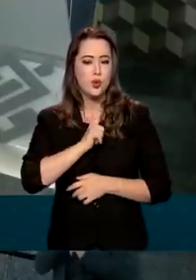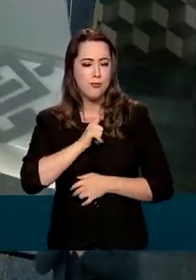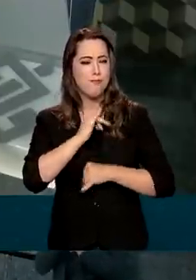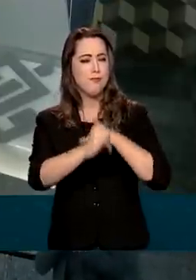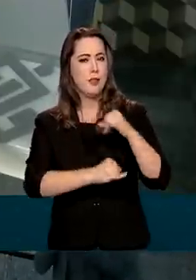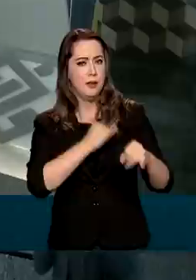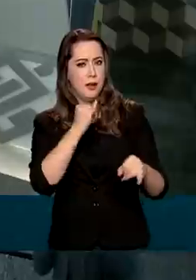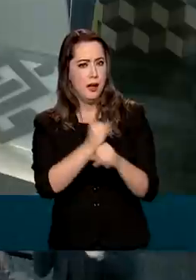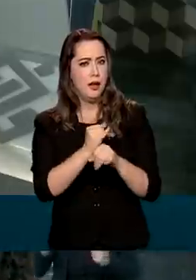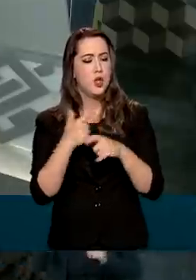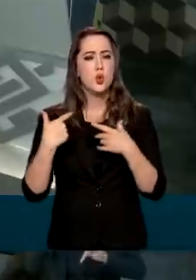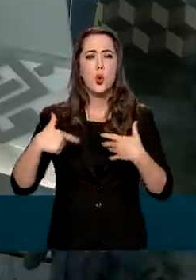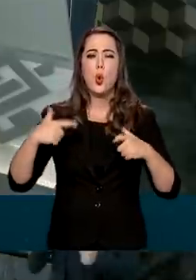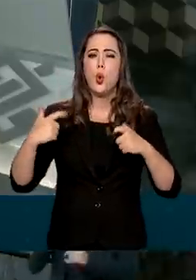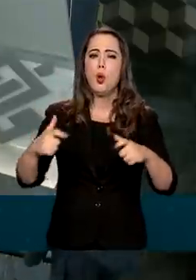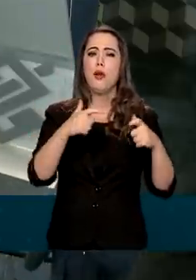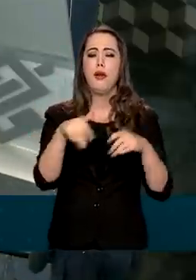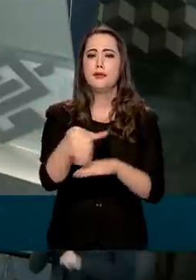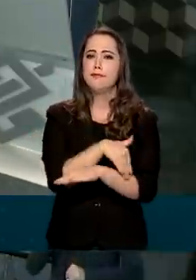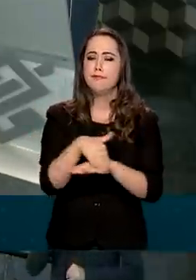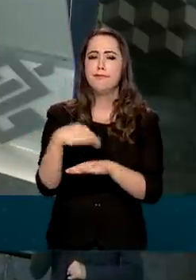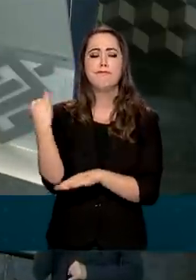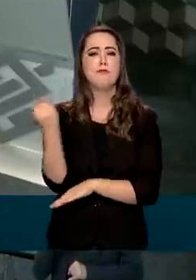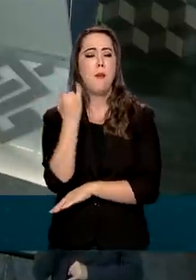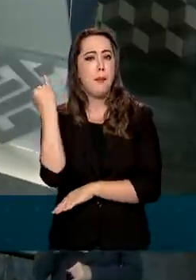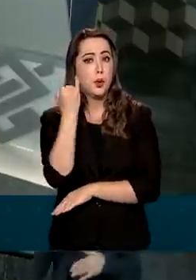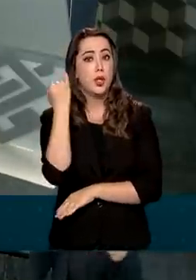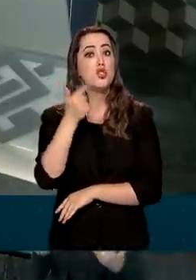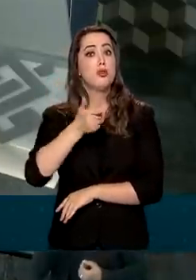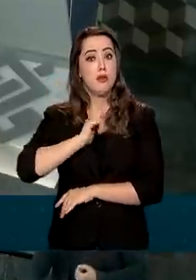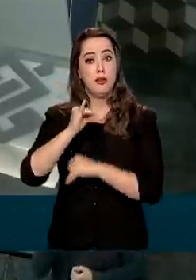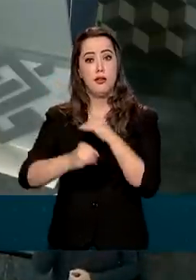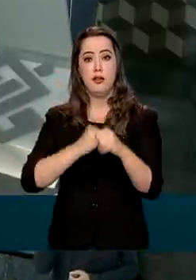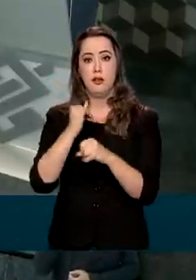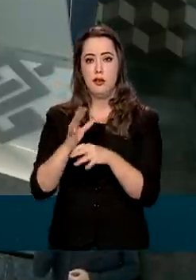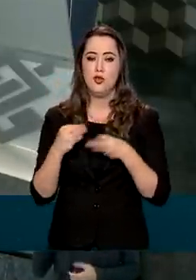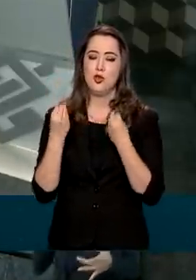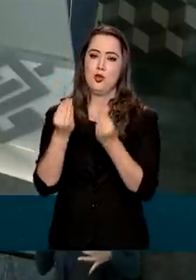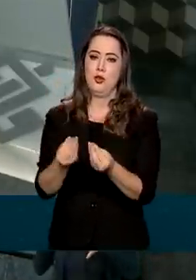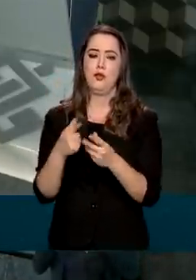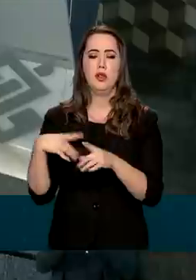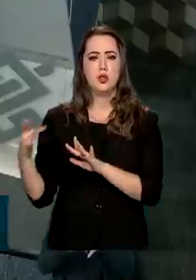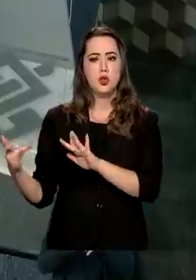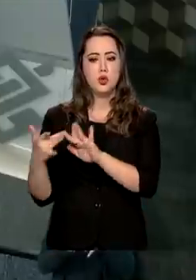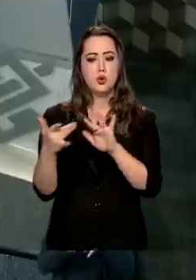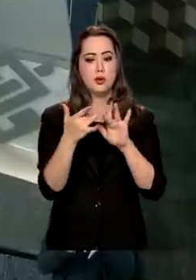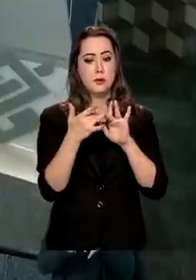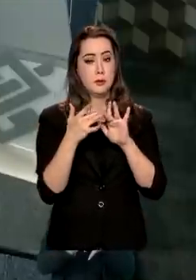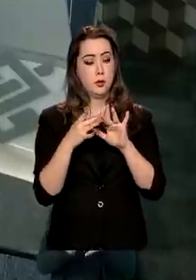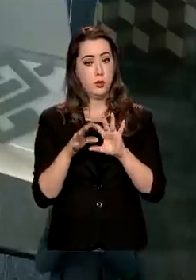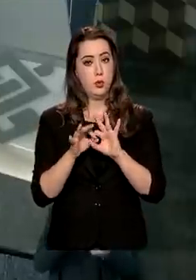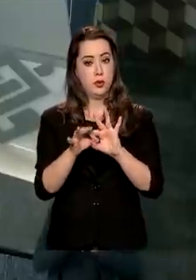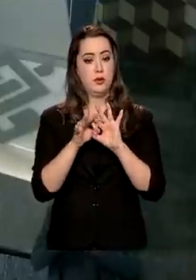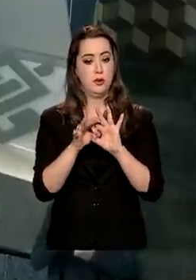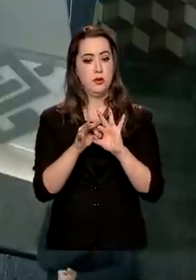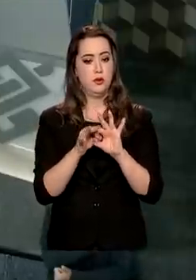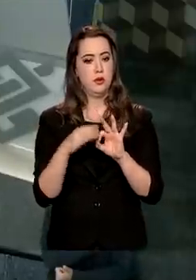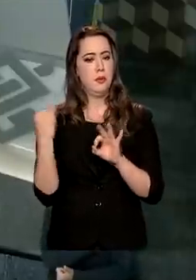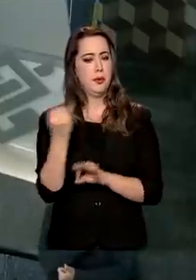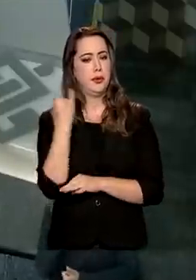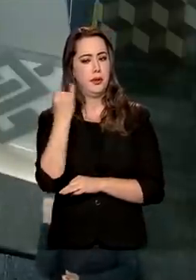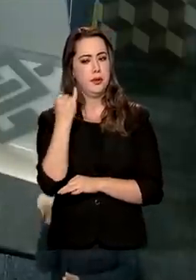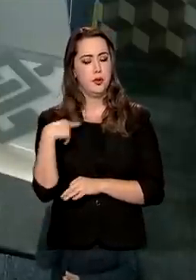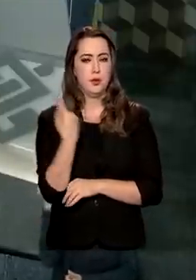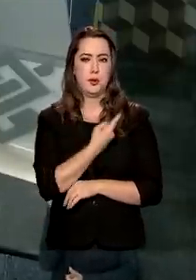fronteira importante sem internet. E a gente está fazendo aqui um acordo de cooperação técnica que tem sido muito